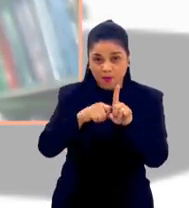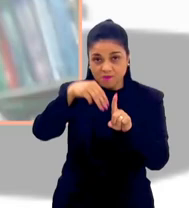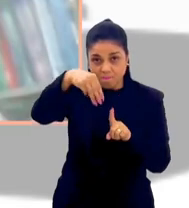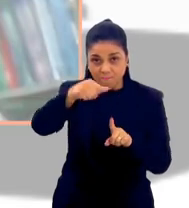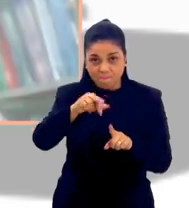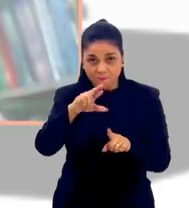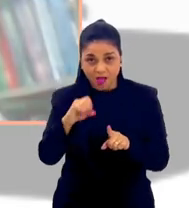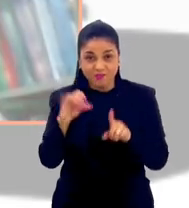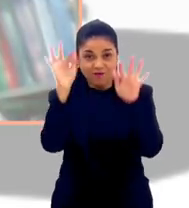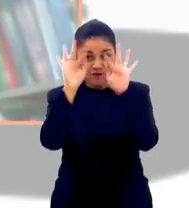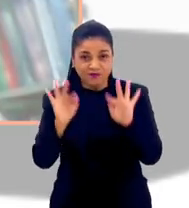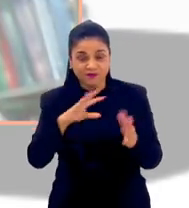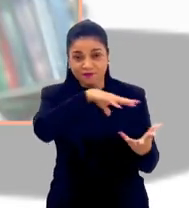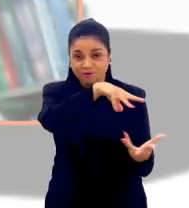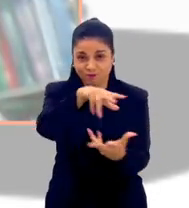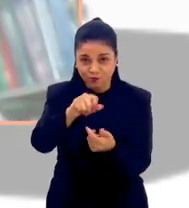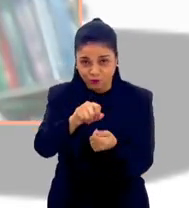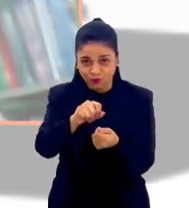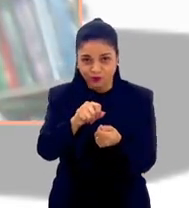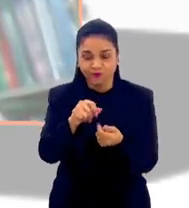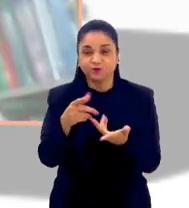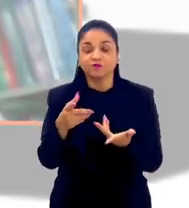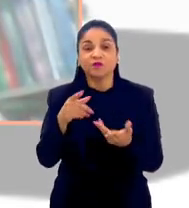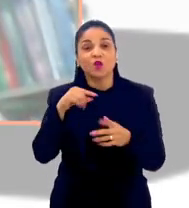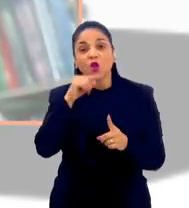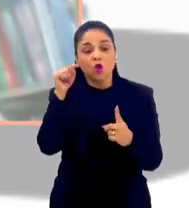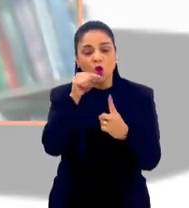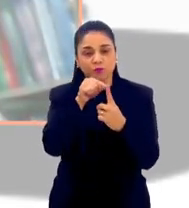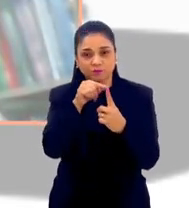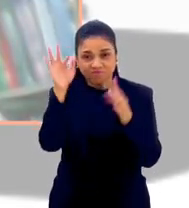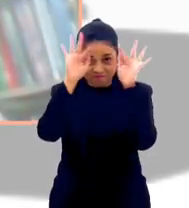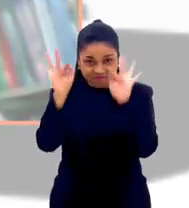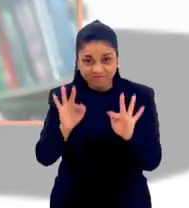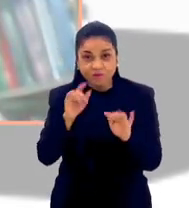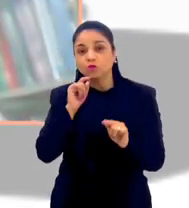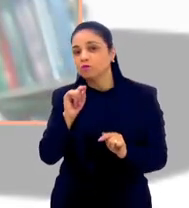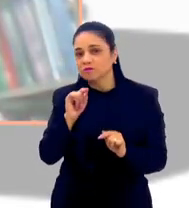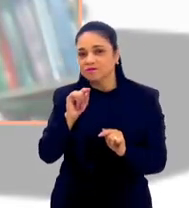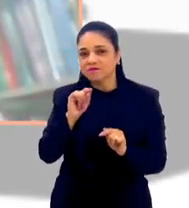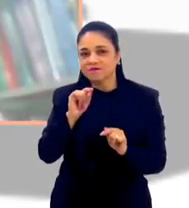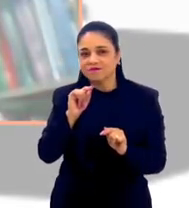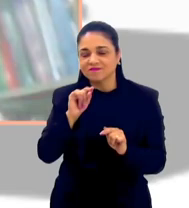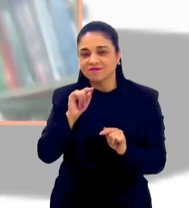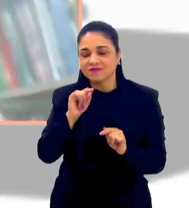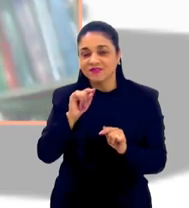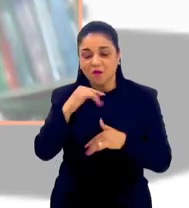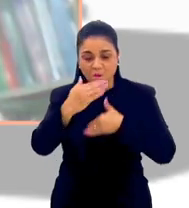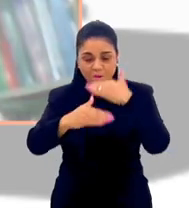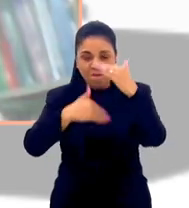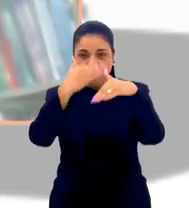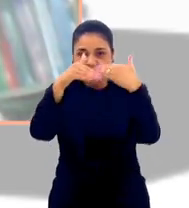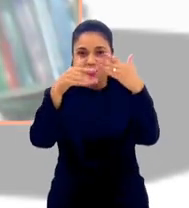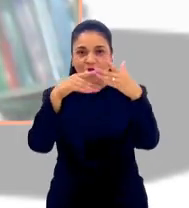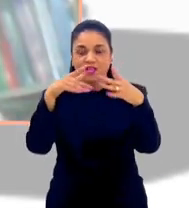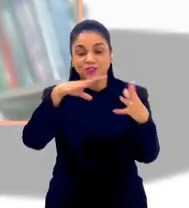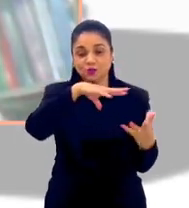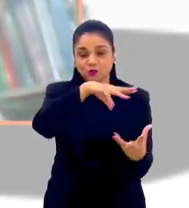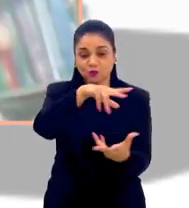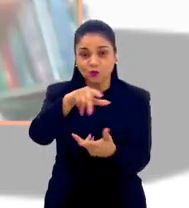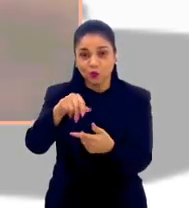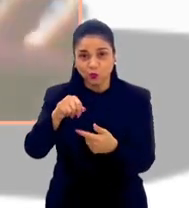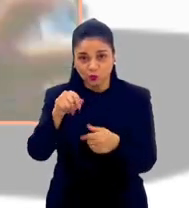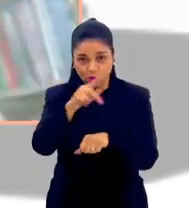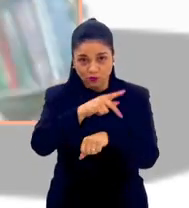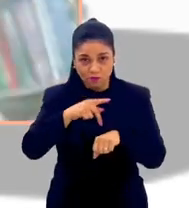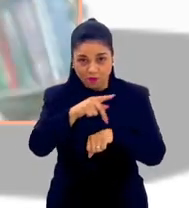ter a felicidade como objetivo é trazer realmente a medida de progresso de uma nação. E quando,